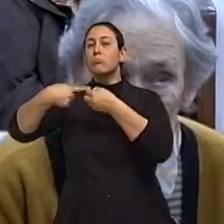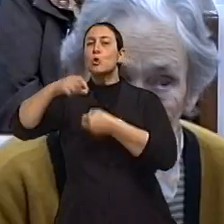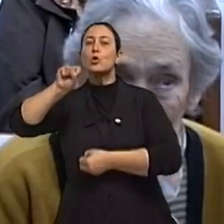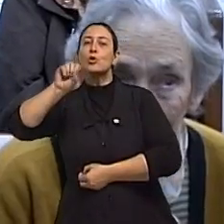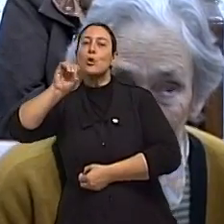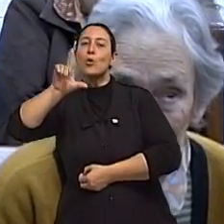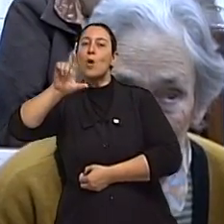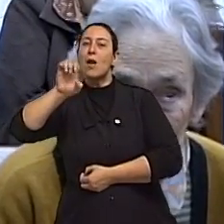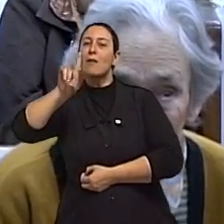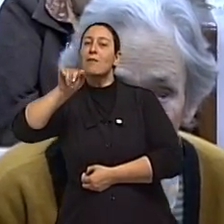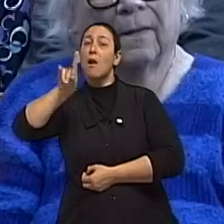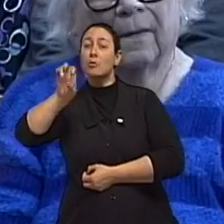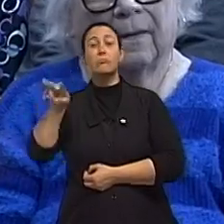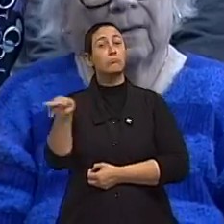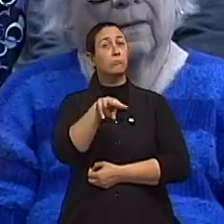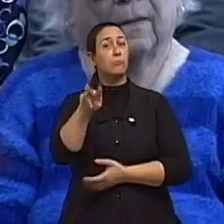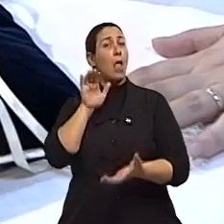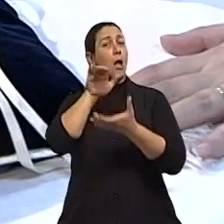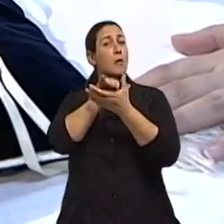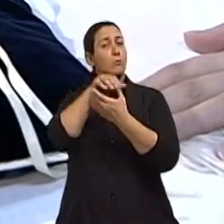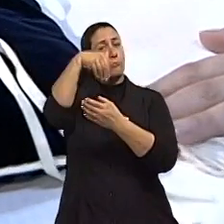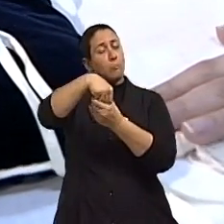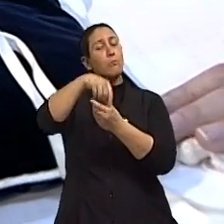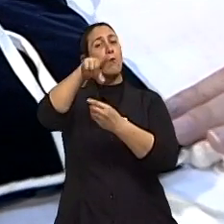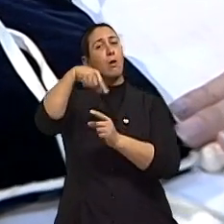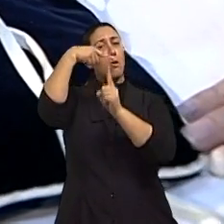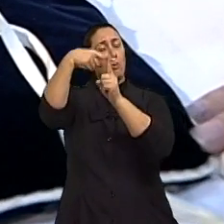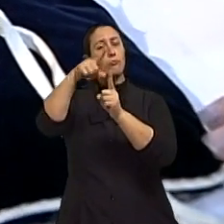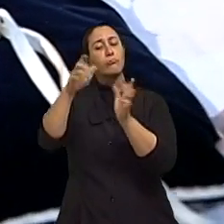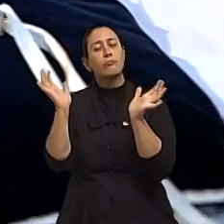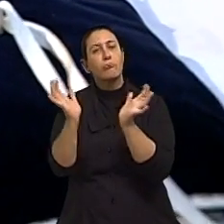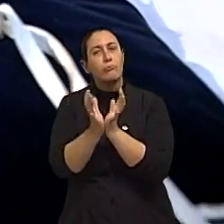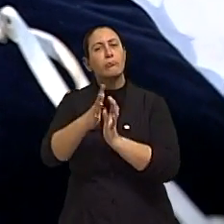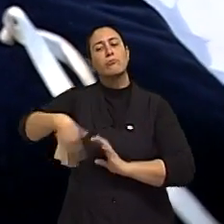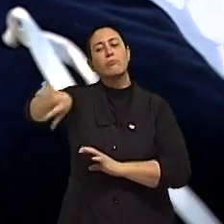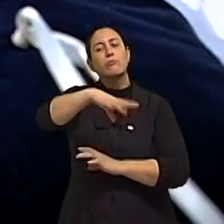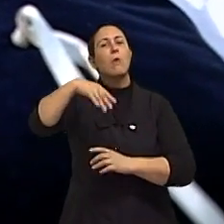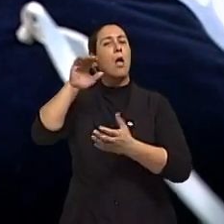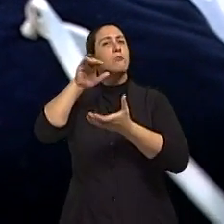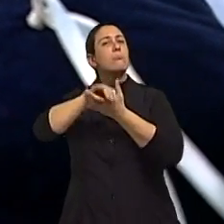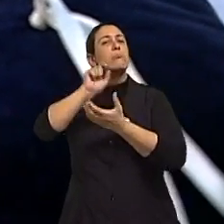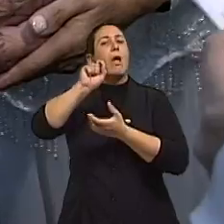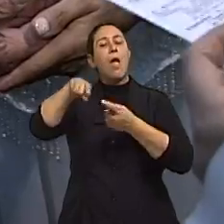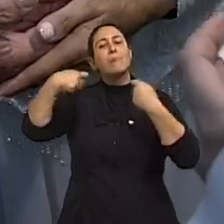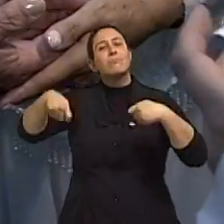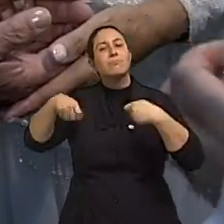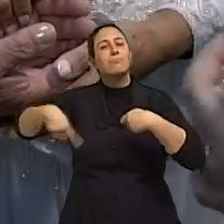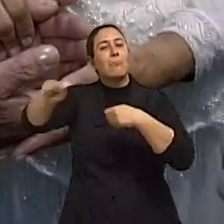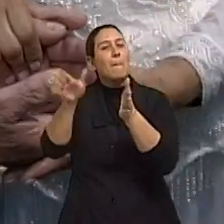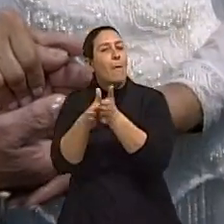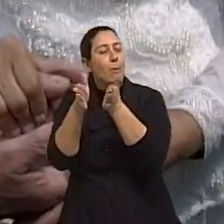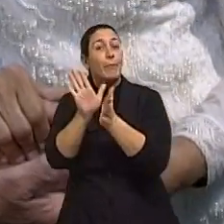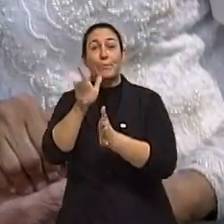na Capela Ecumênica da SPAM, Sociedade Porto Alegrense de Auxílio aos Necessitados. Na época, ele